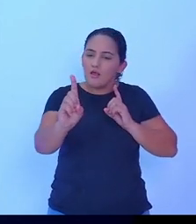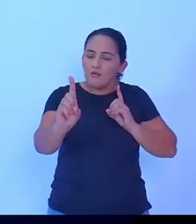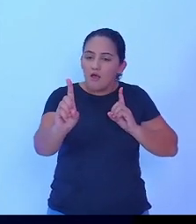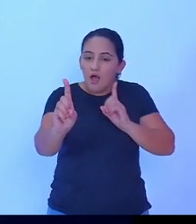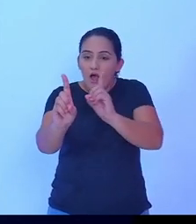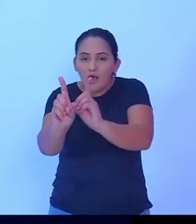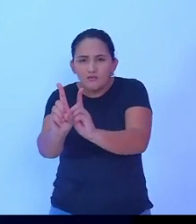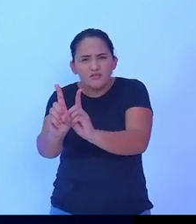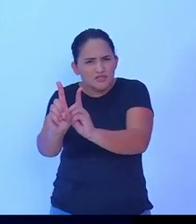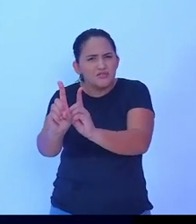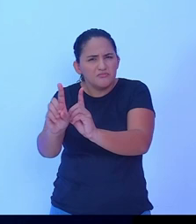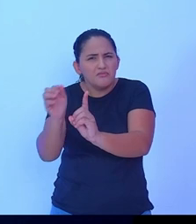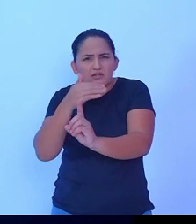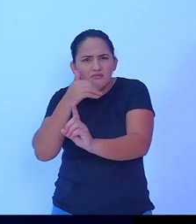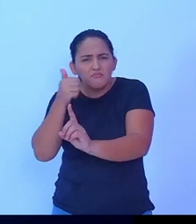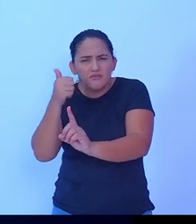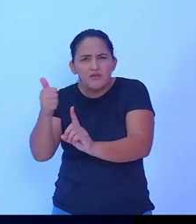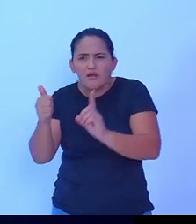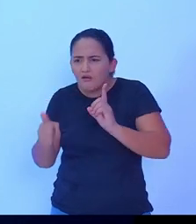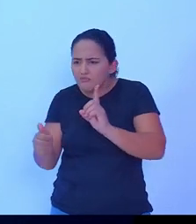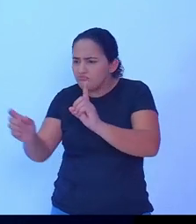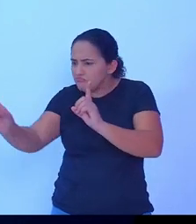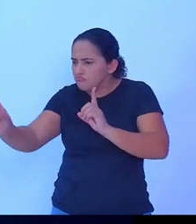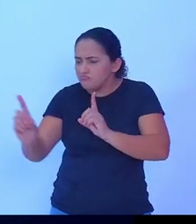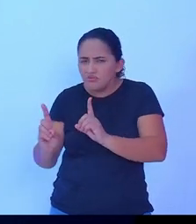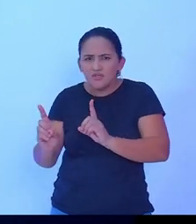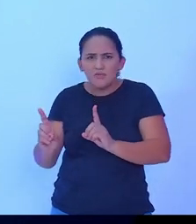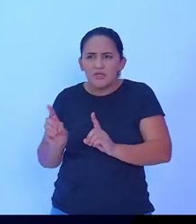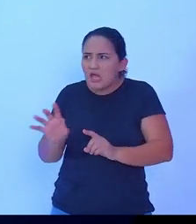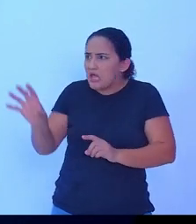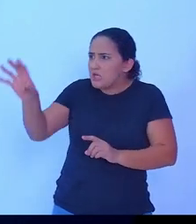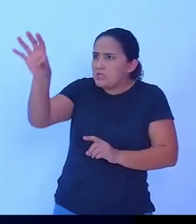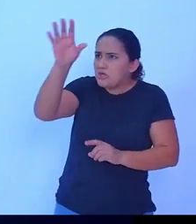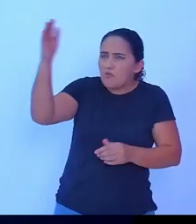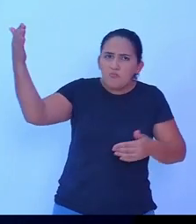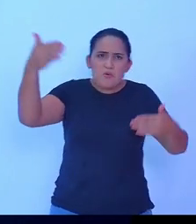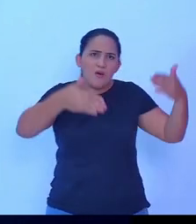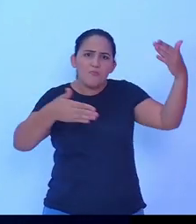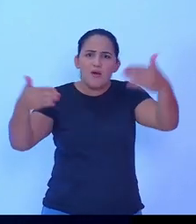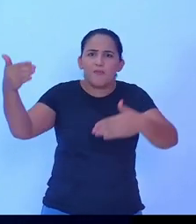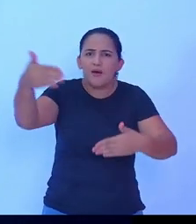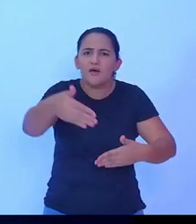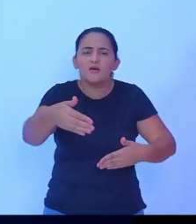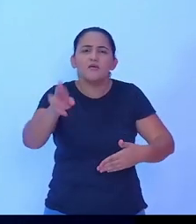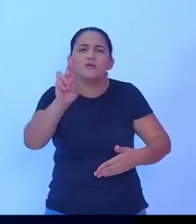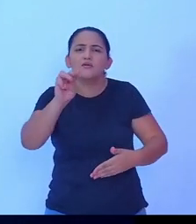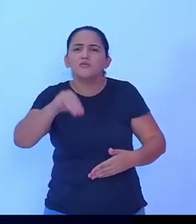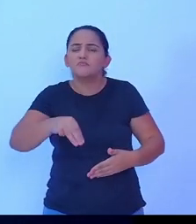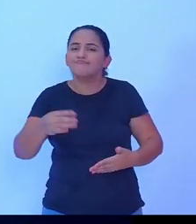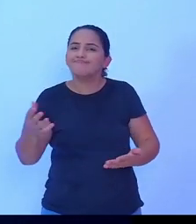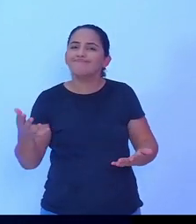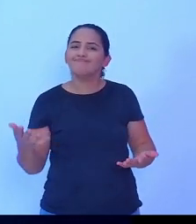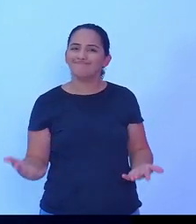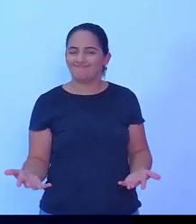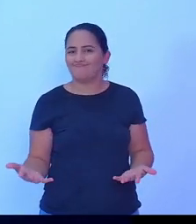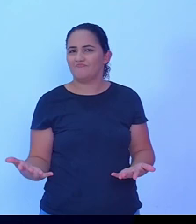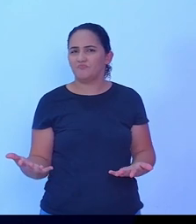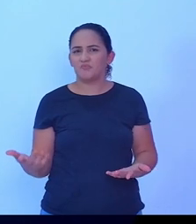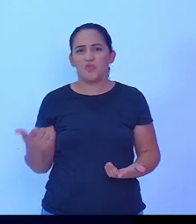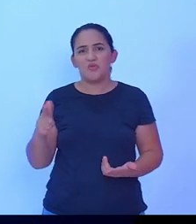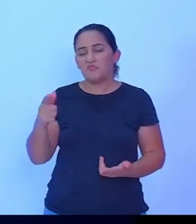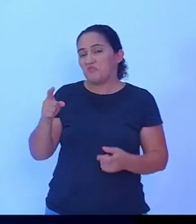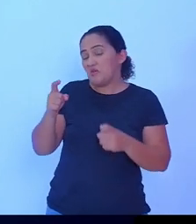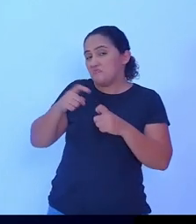favorável. Porque vem gente dessa região norte toda aqui para o Rolim de Moura e muitas das vezes a gente não tem um